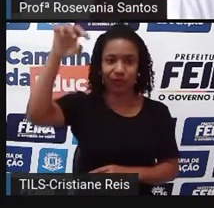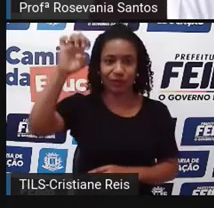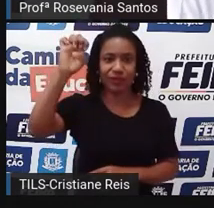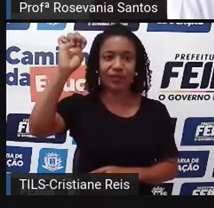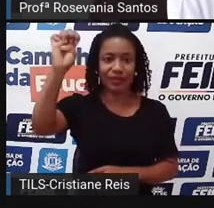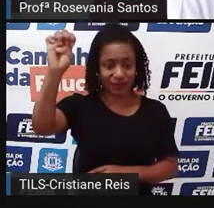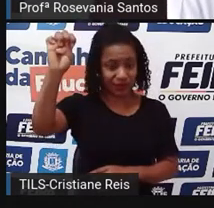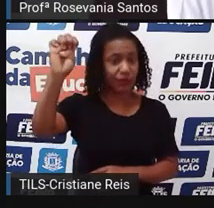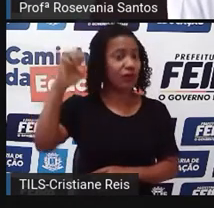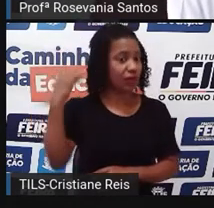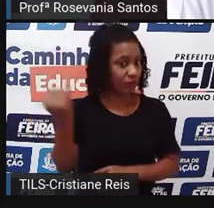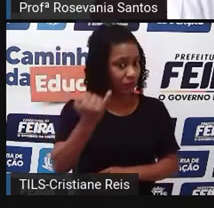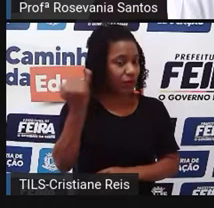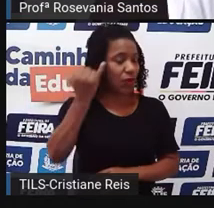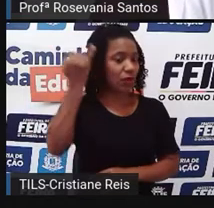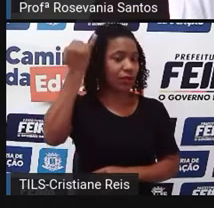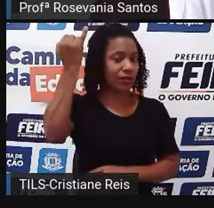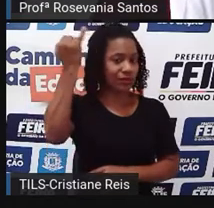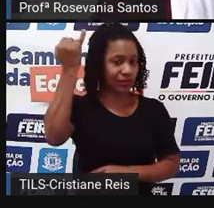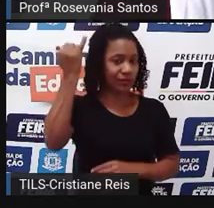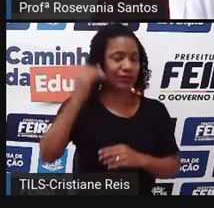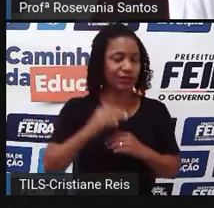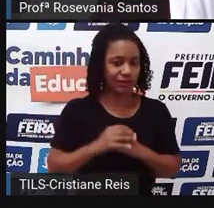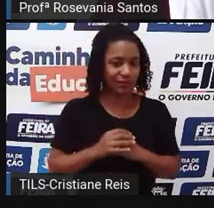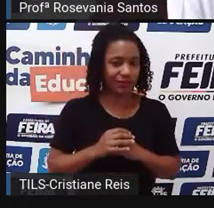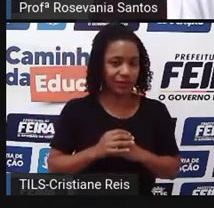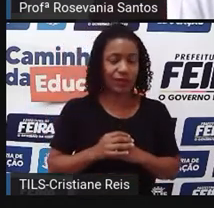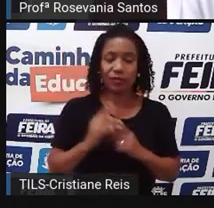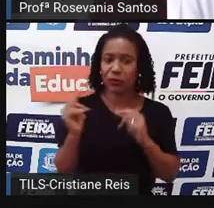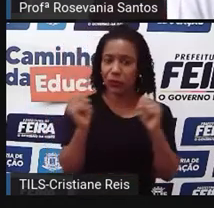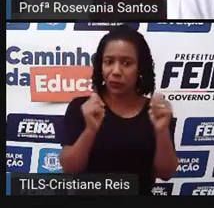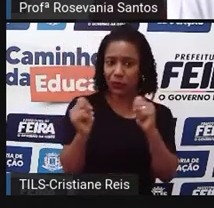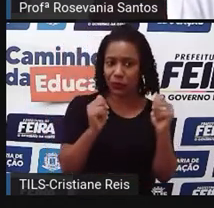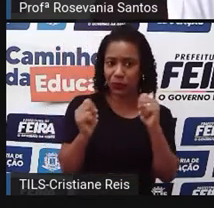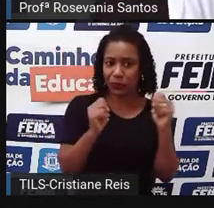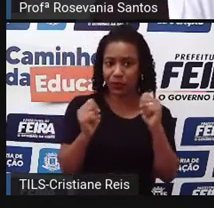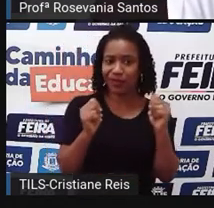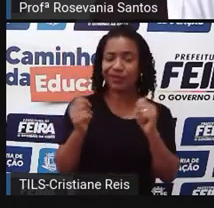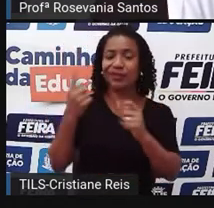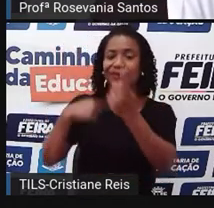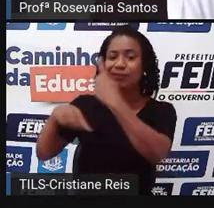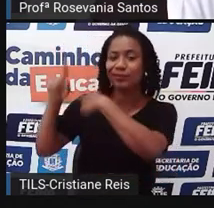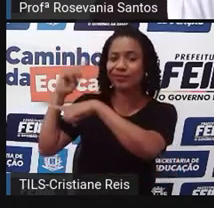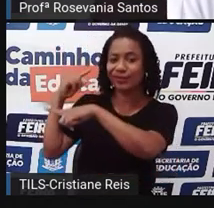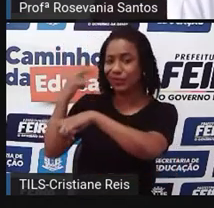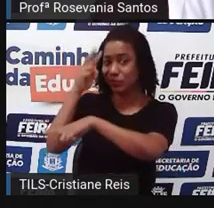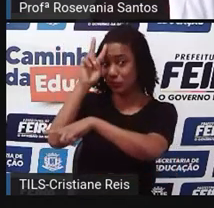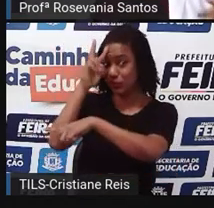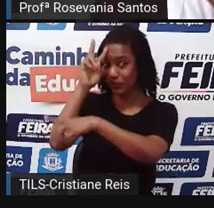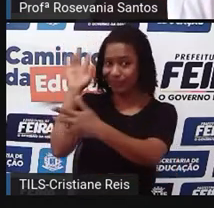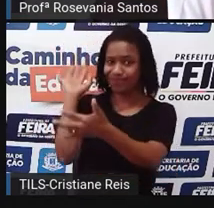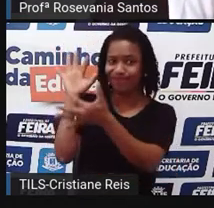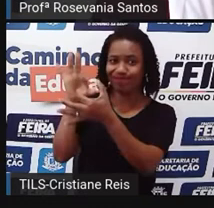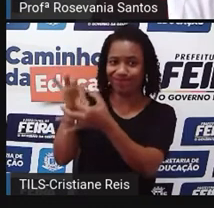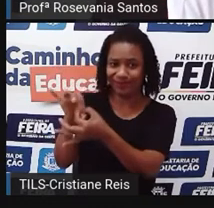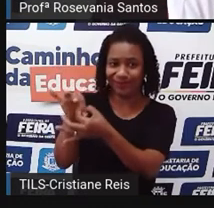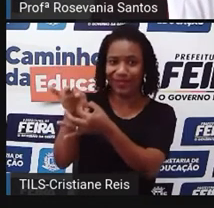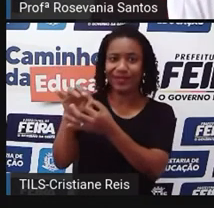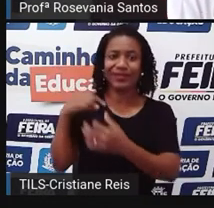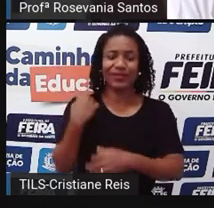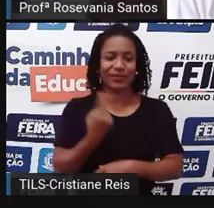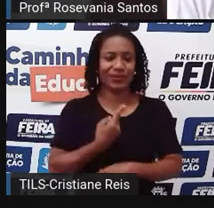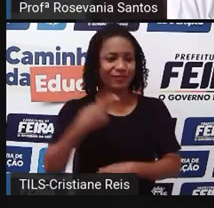momento de importância. Então não é só uma importância econômica, mas também uma importância histórica, e é a nossa região.